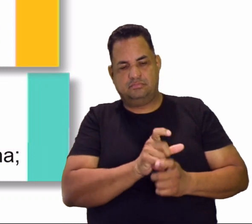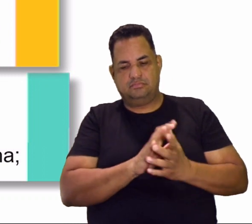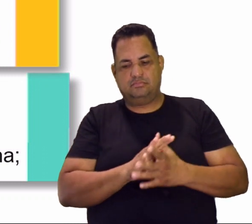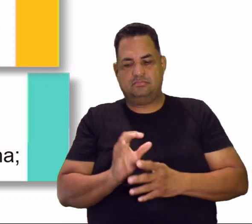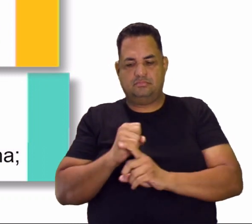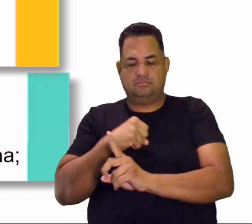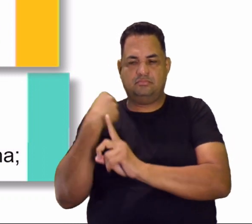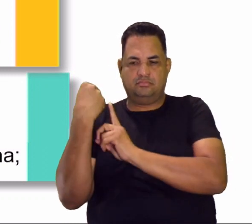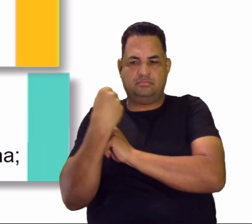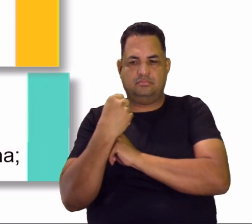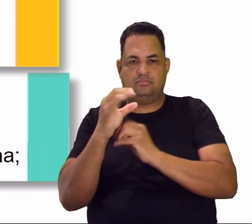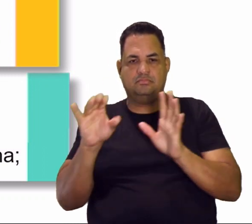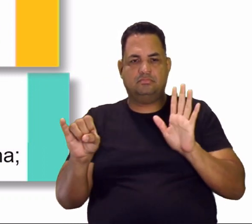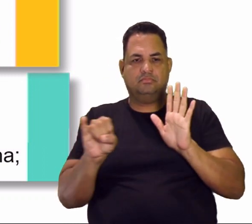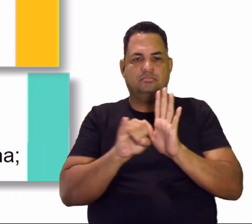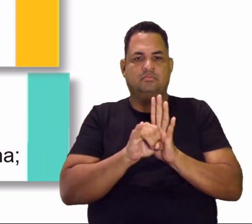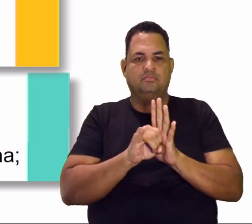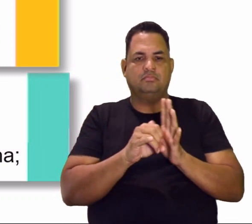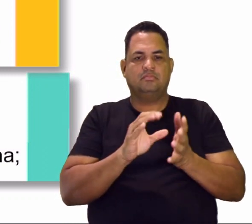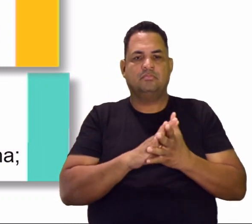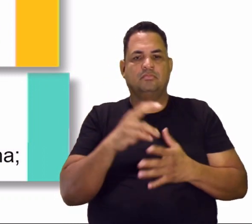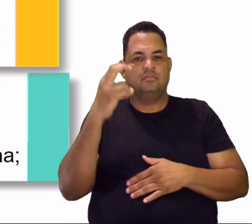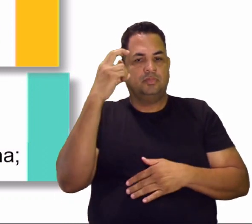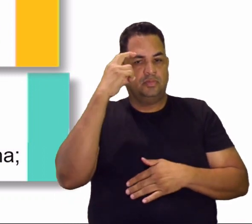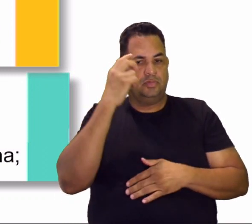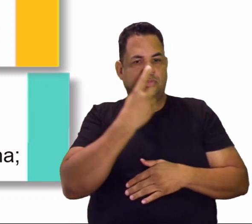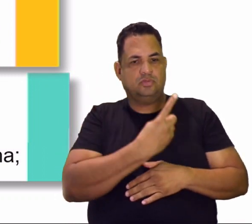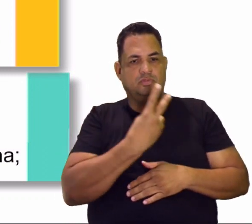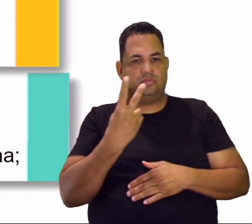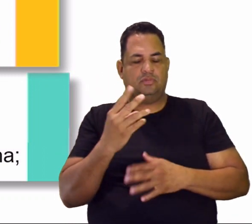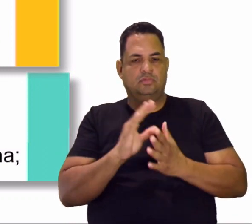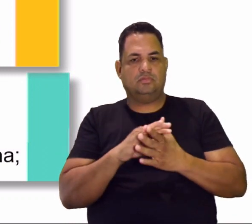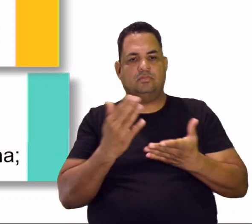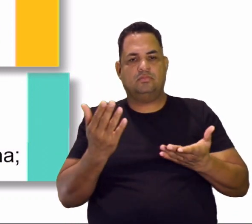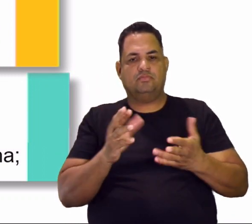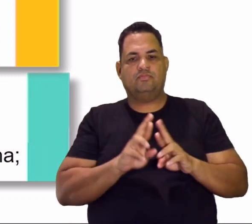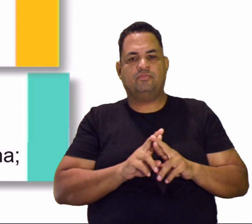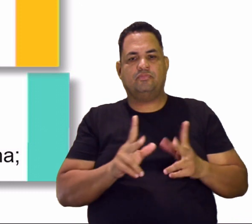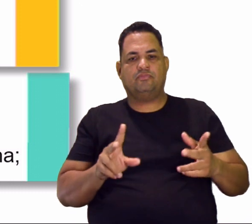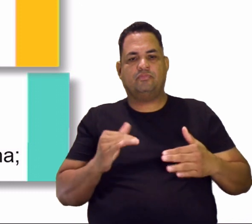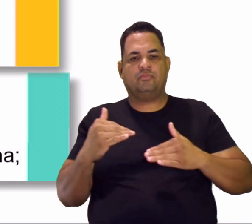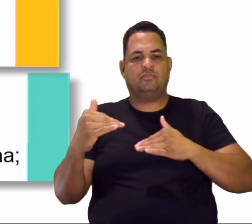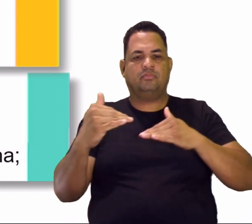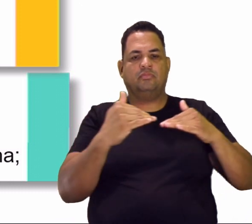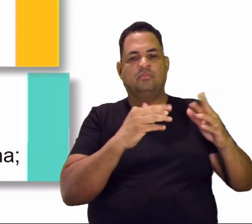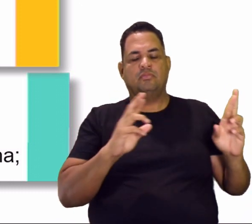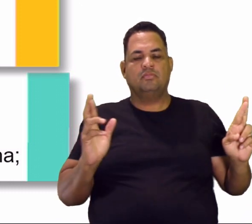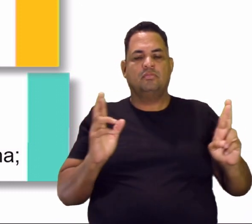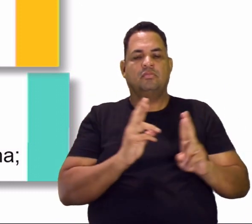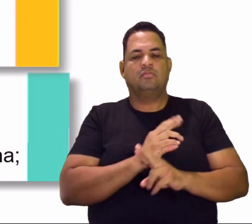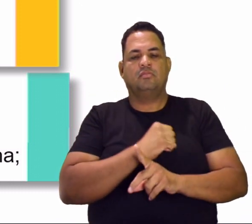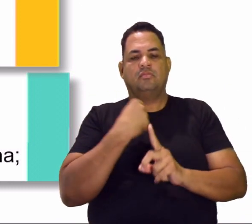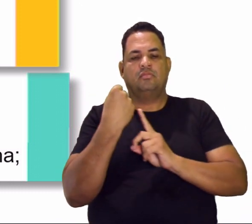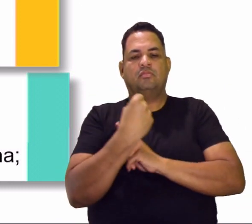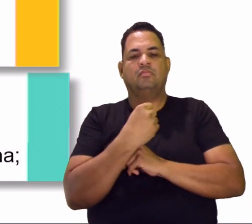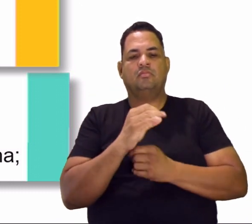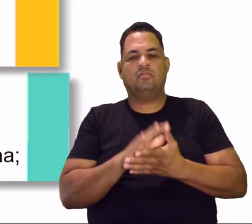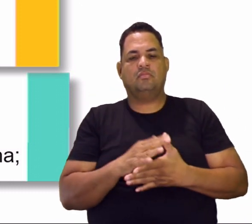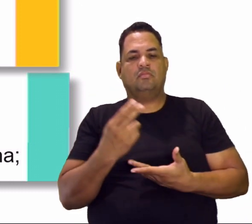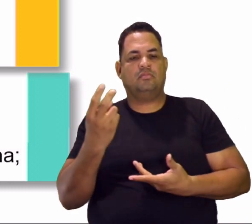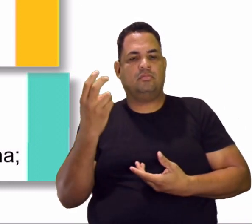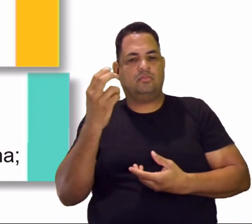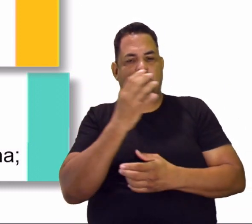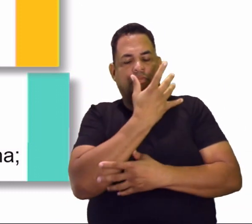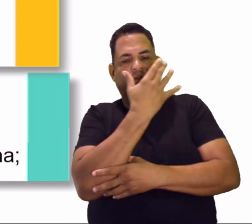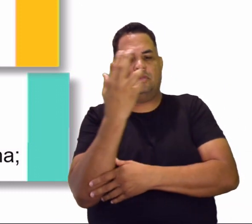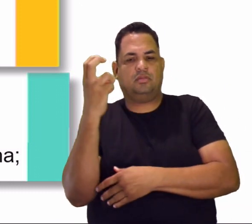sociedade, identidade e cultura, parte 1 e 2, né? As diferenças e igualdade dos relacionamentos sociais, a natureza e